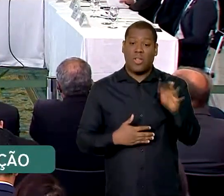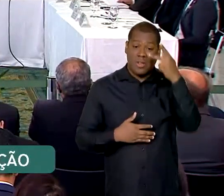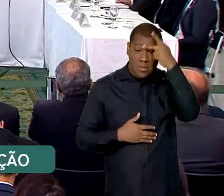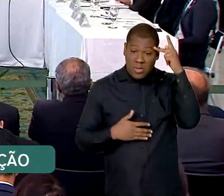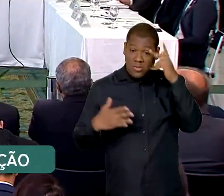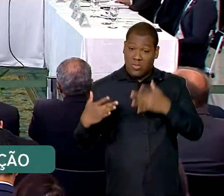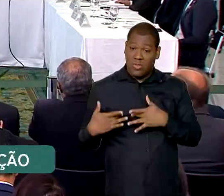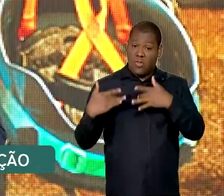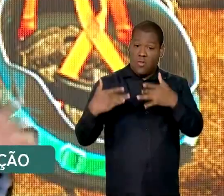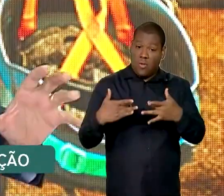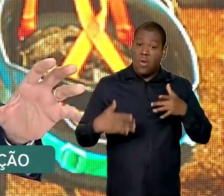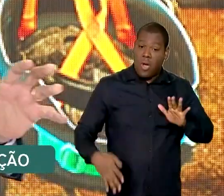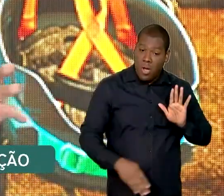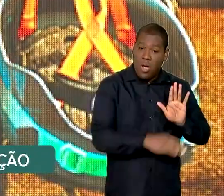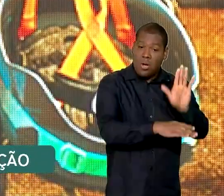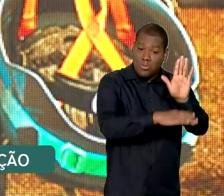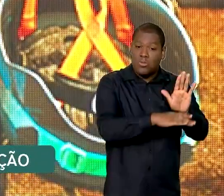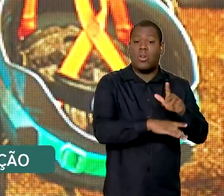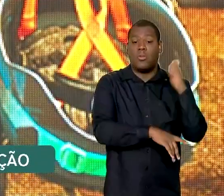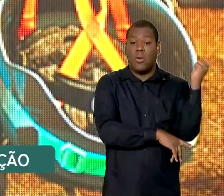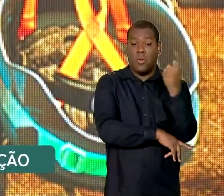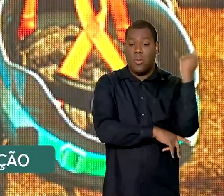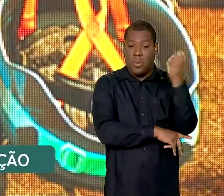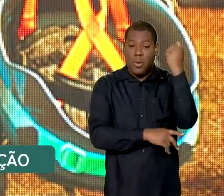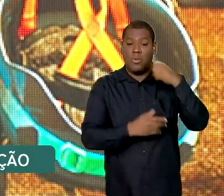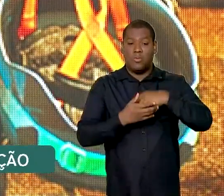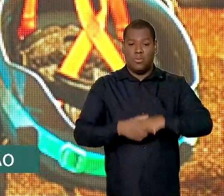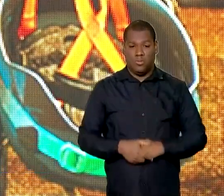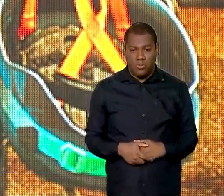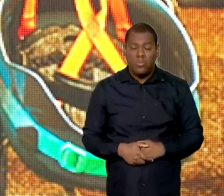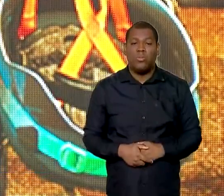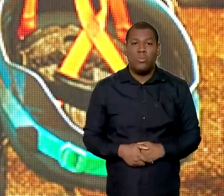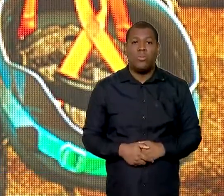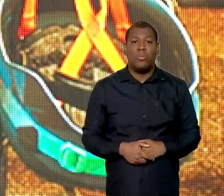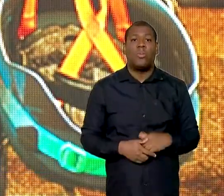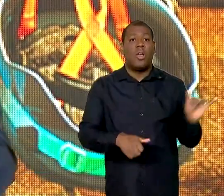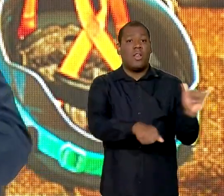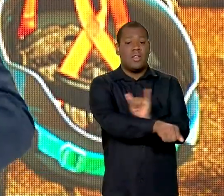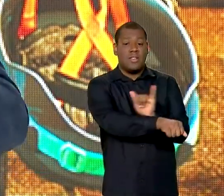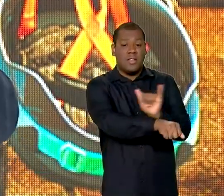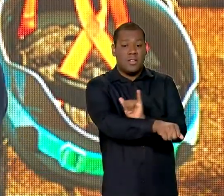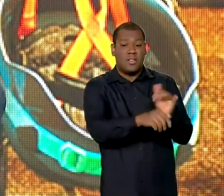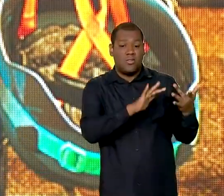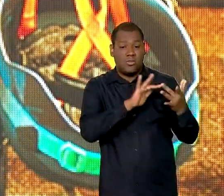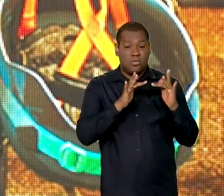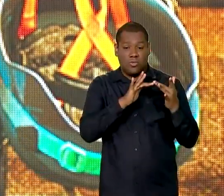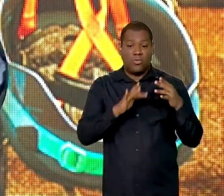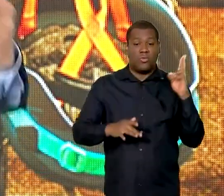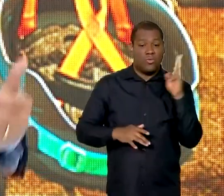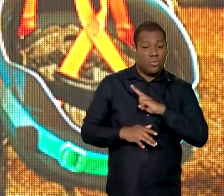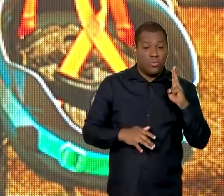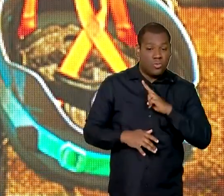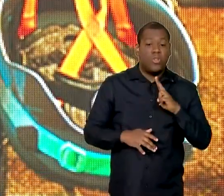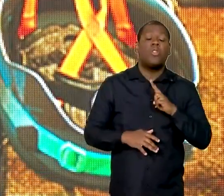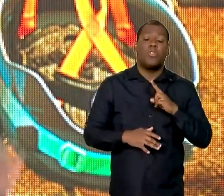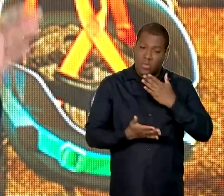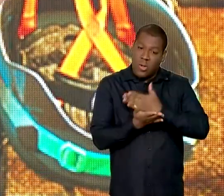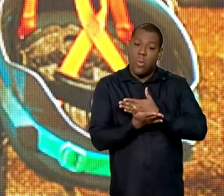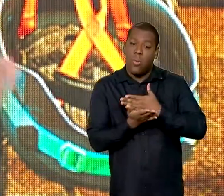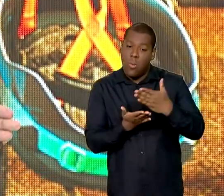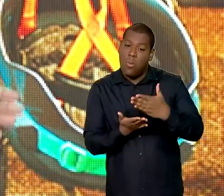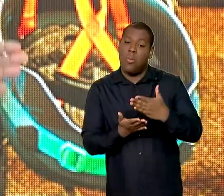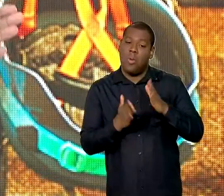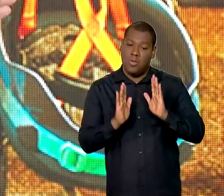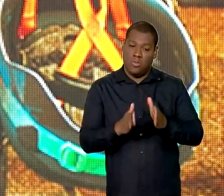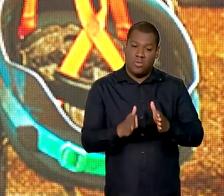ao Rio Grande do Sul. As ações emergenciais, elas já estão em curso. As liberações de recursos, nós